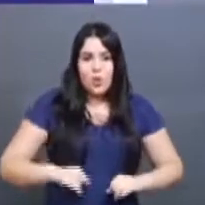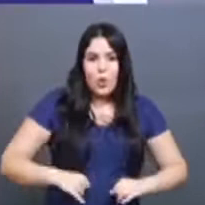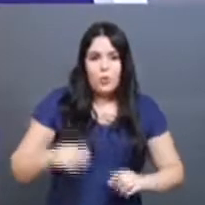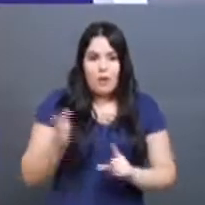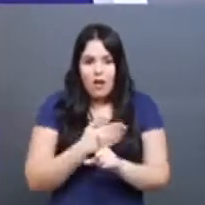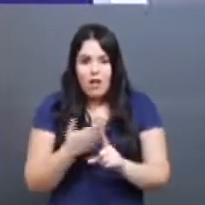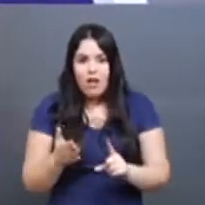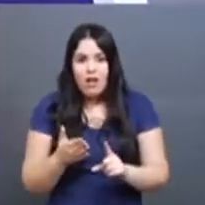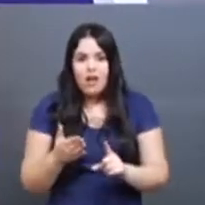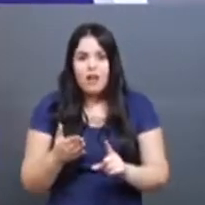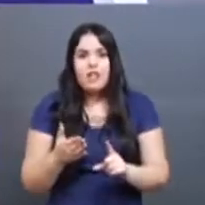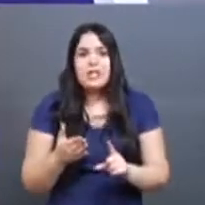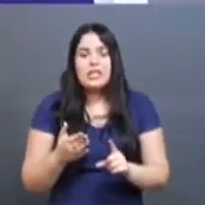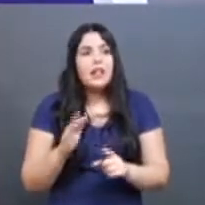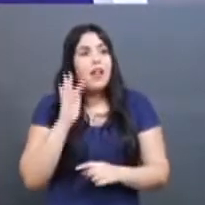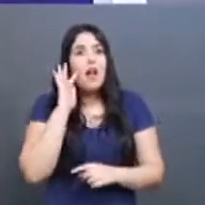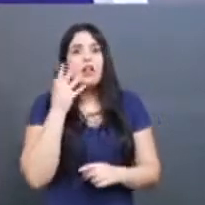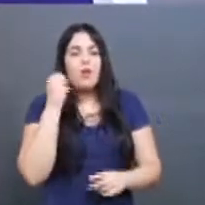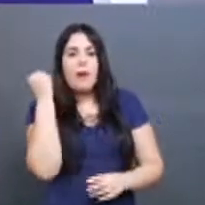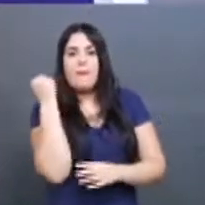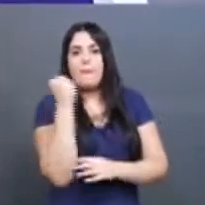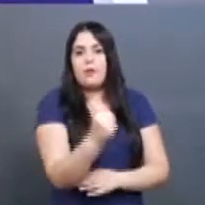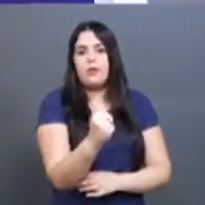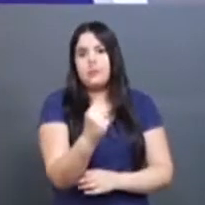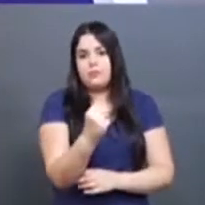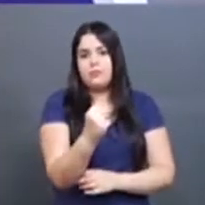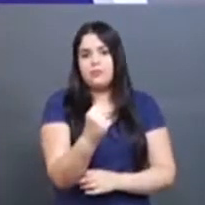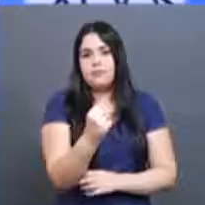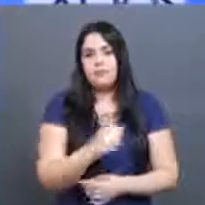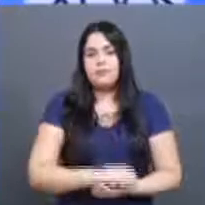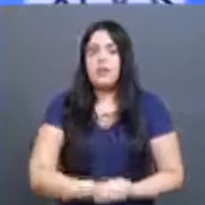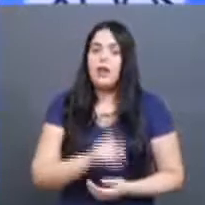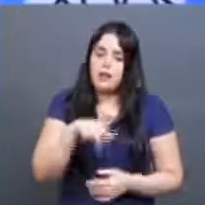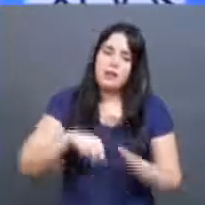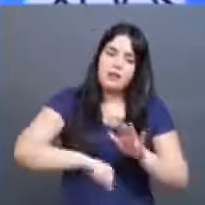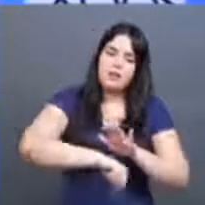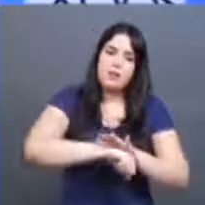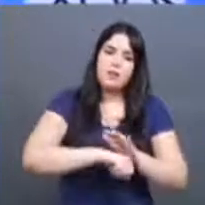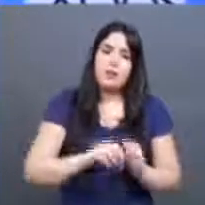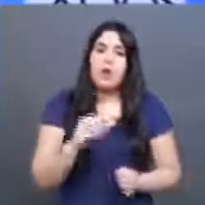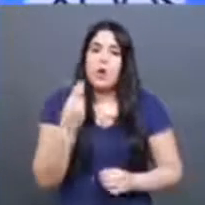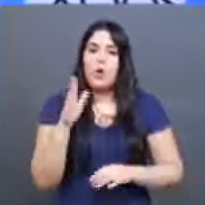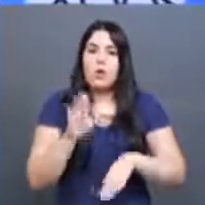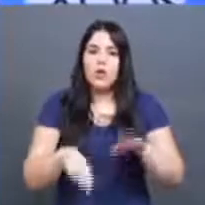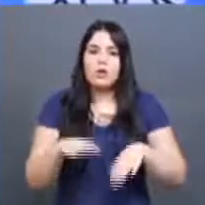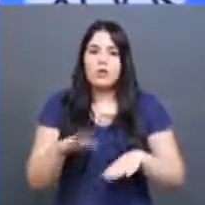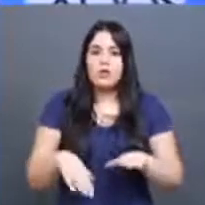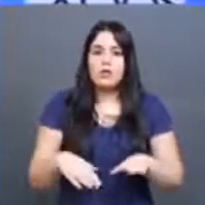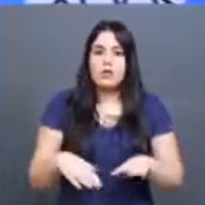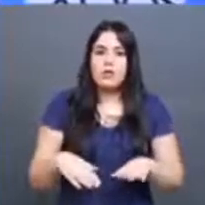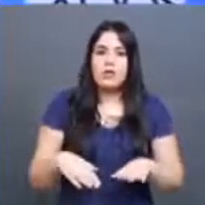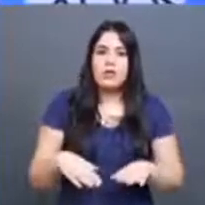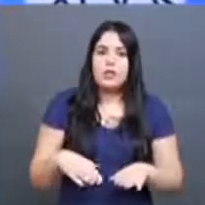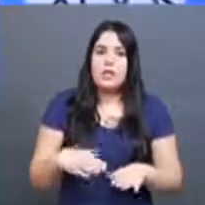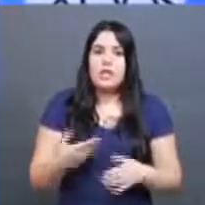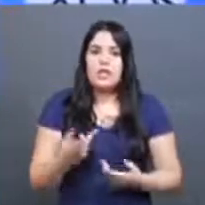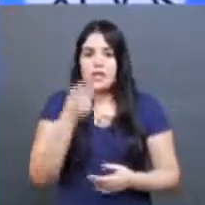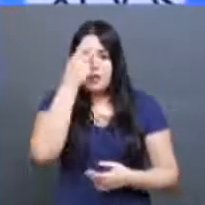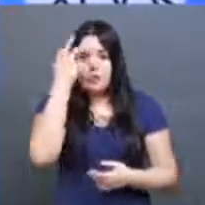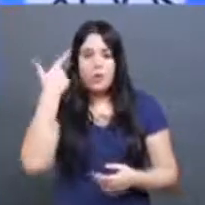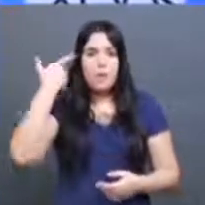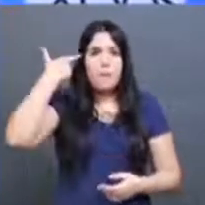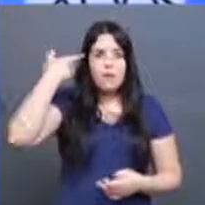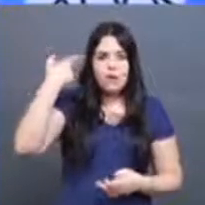vem praticar o crime de homicídio, ela revida. Ou às vezes, lamentavelmente, chega a acontecer casos de